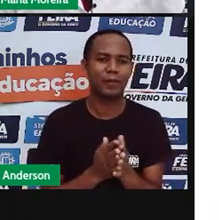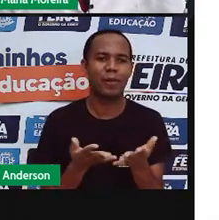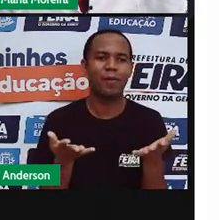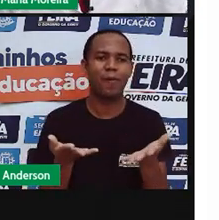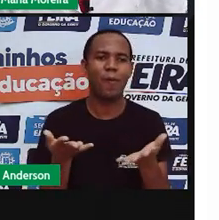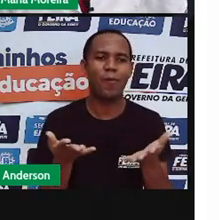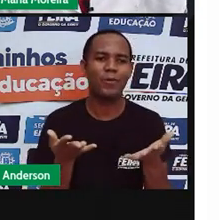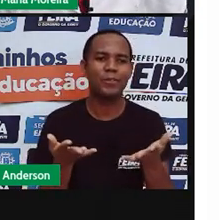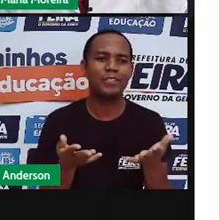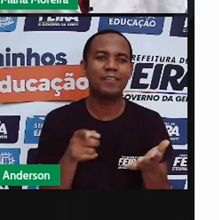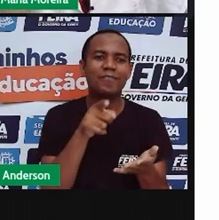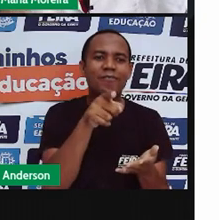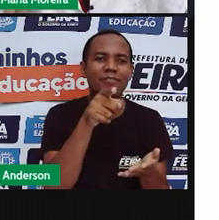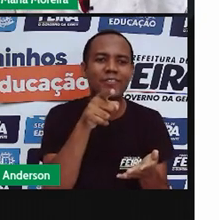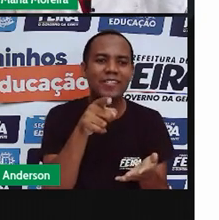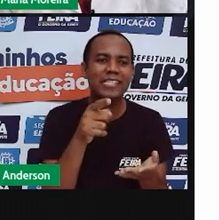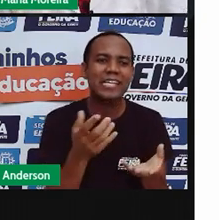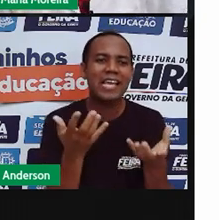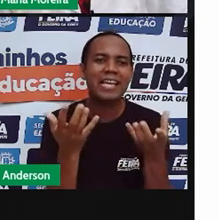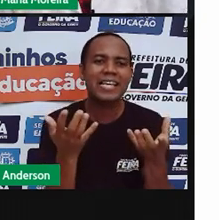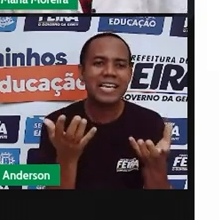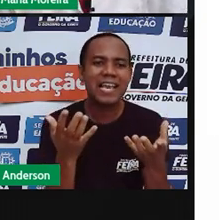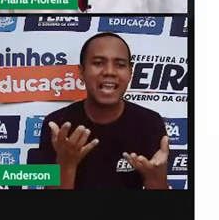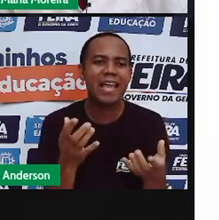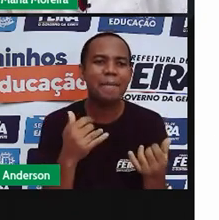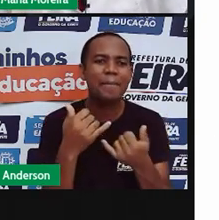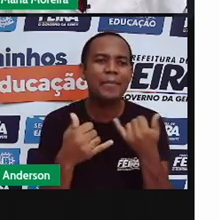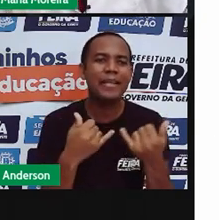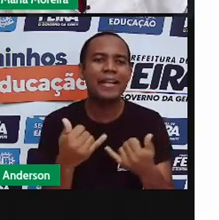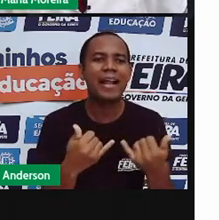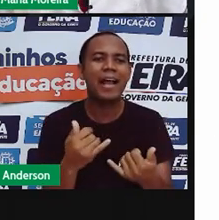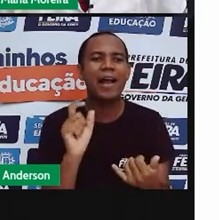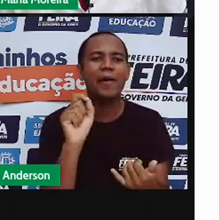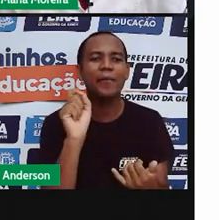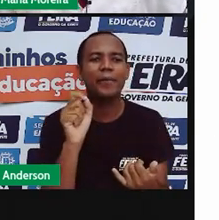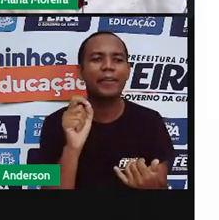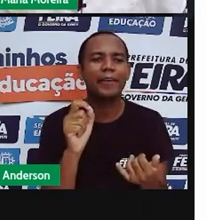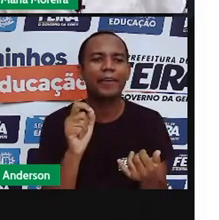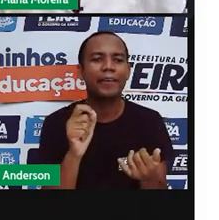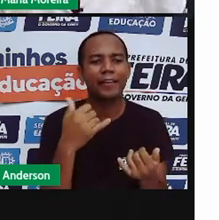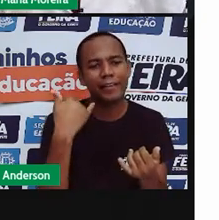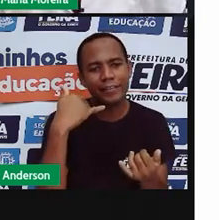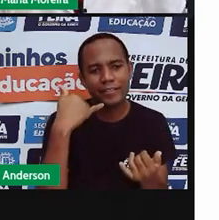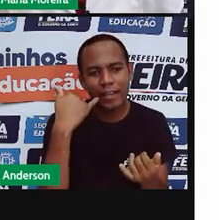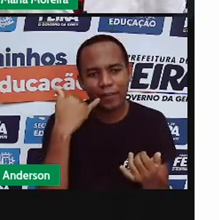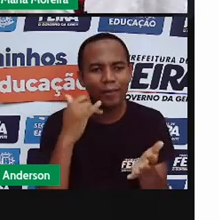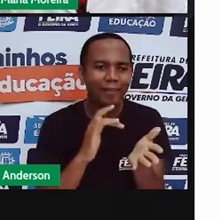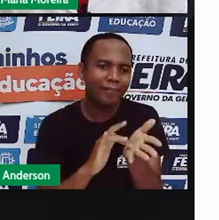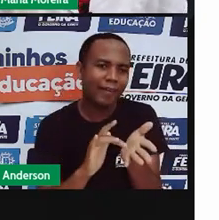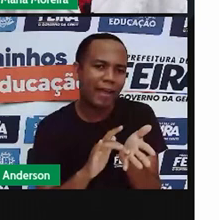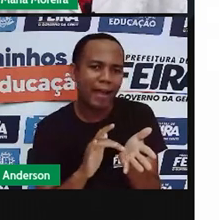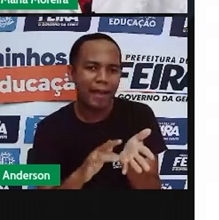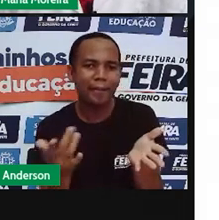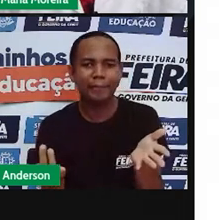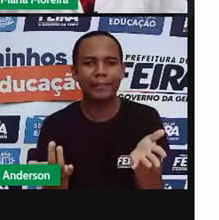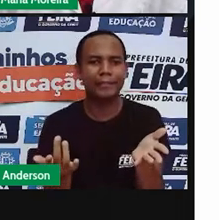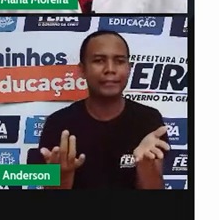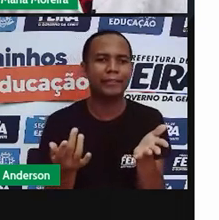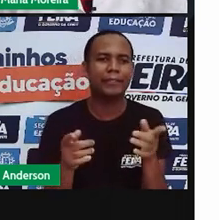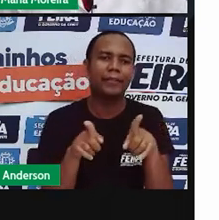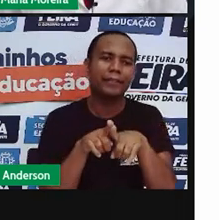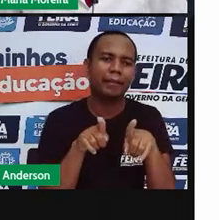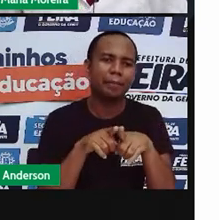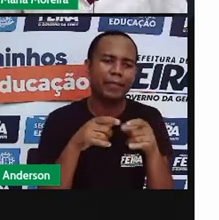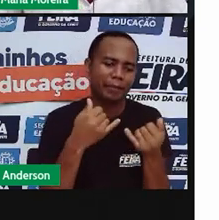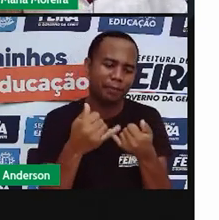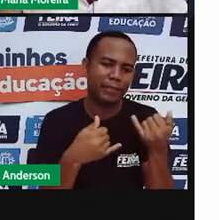aí preferem muito mais estarem jogando em um celular com o videogame. As bonecas agora, elas falam,